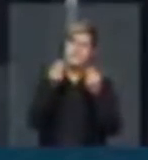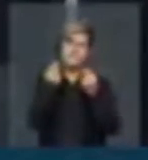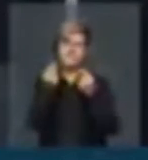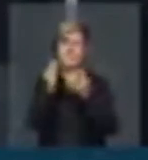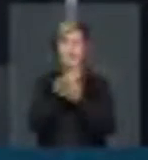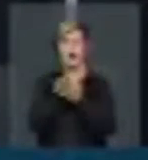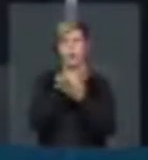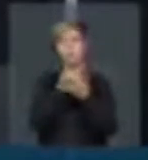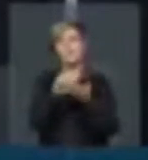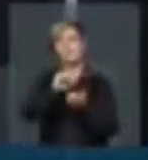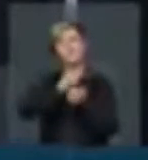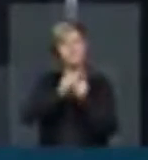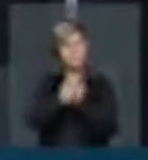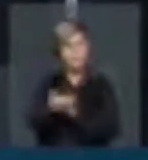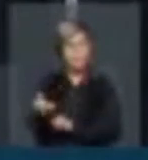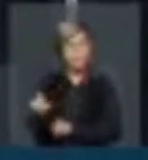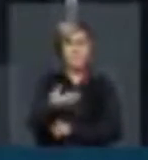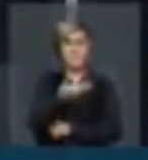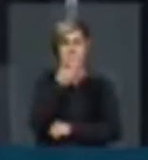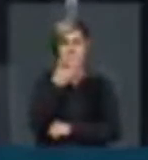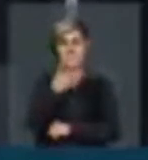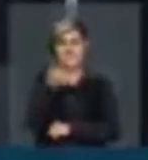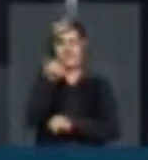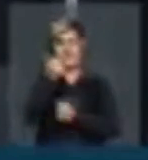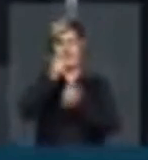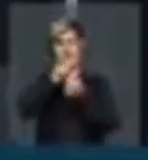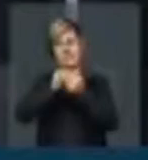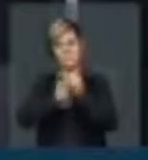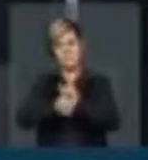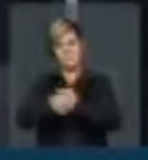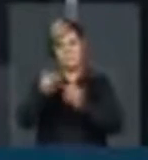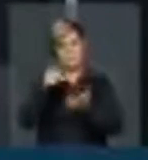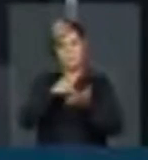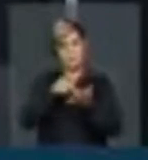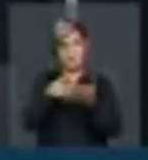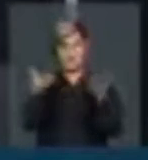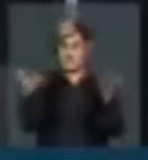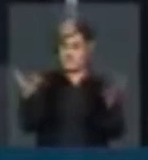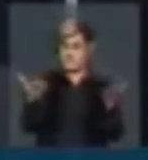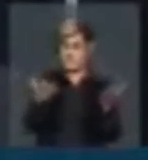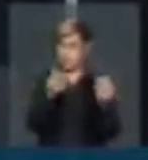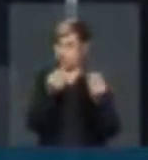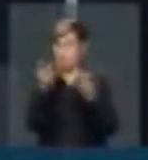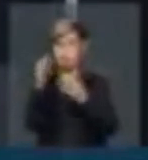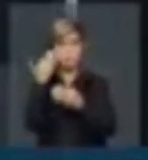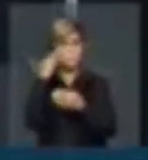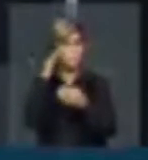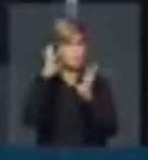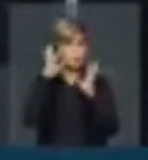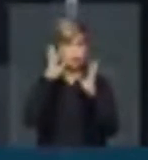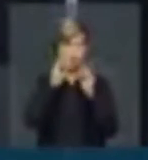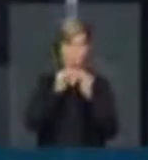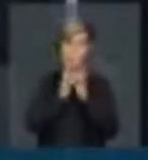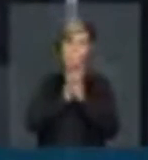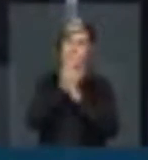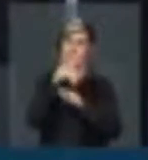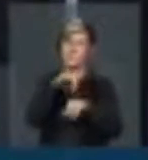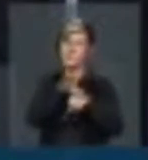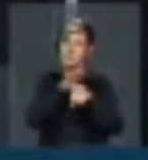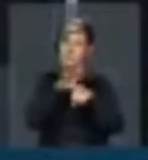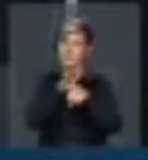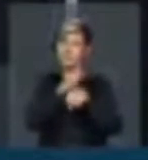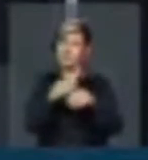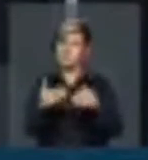dispositivos, no sentido de adequá-los a uma realidade não compreendida por inteiro pela Constituinte e cuja